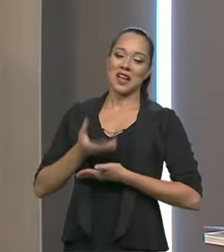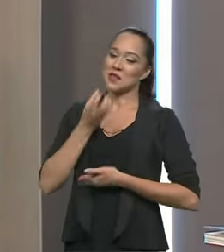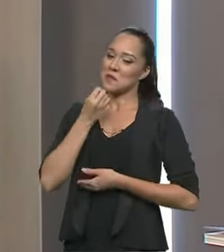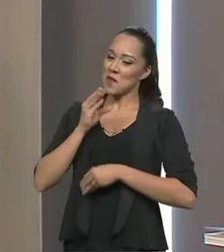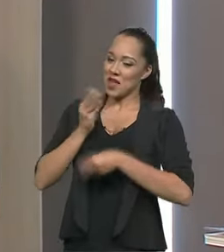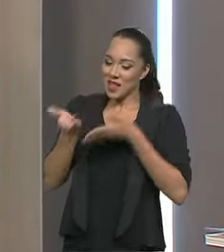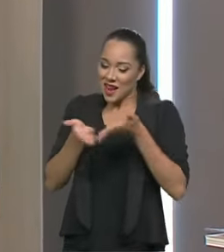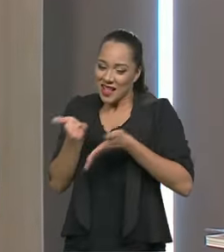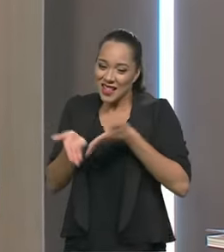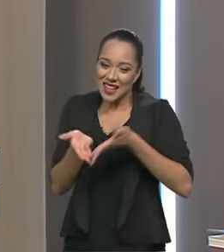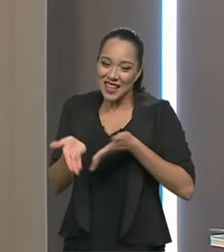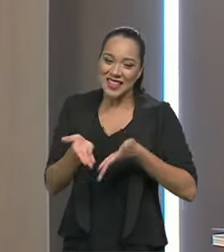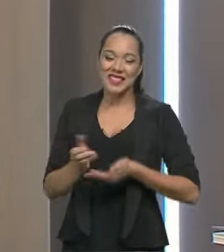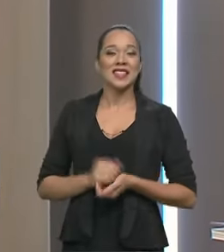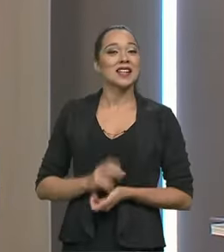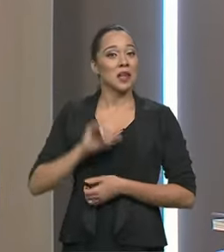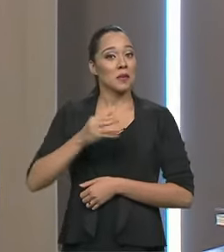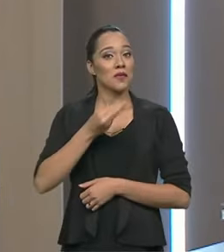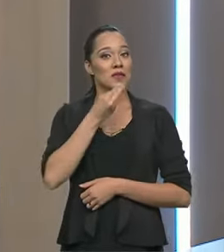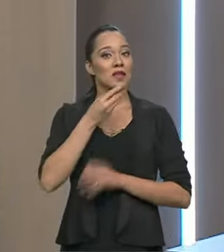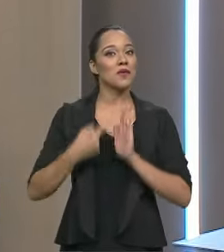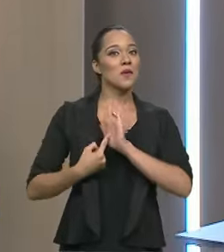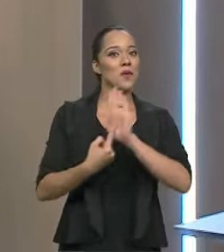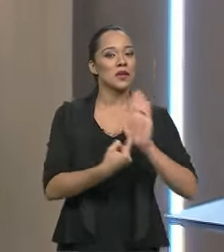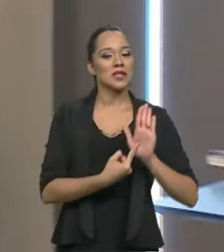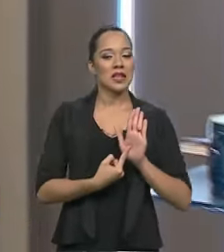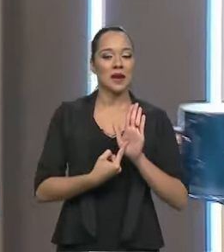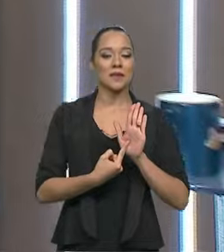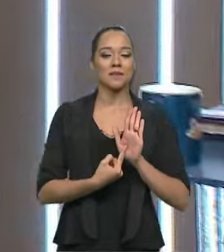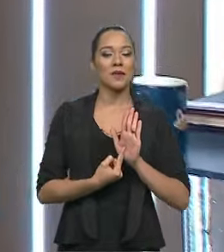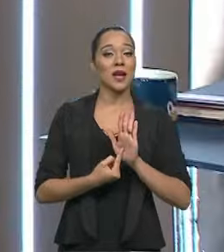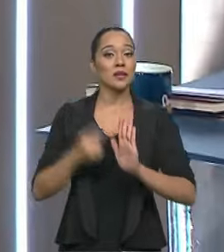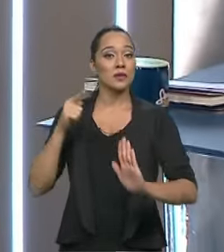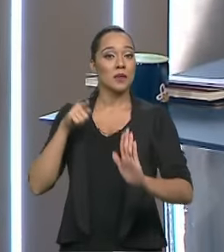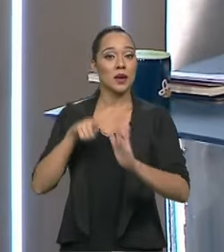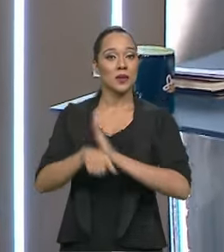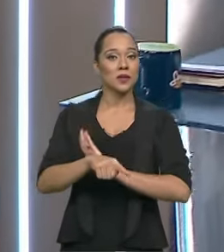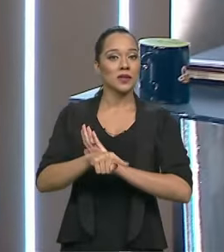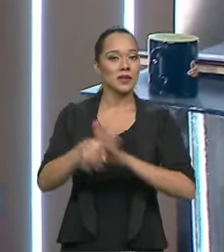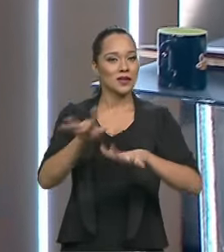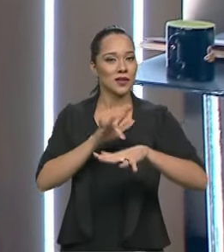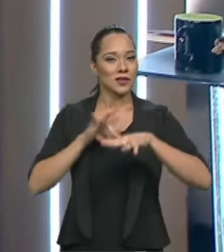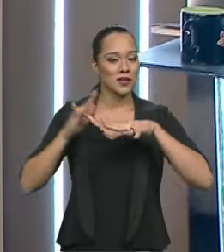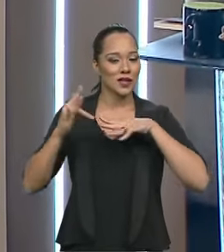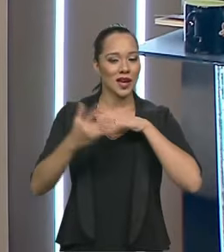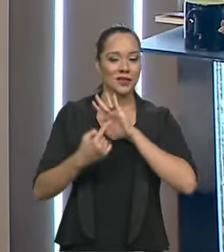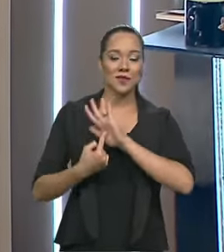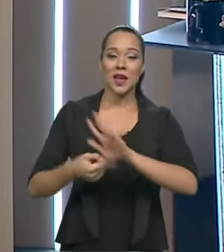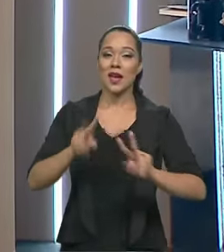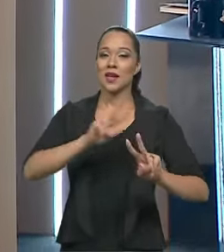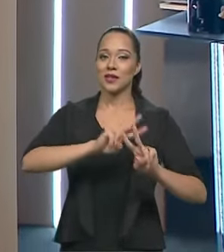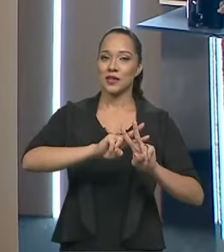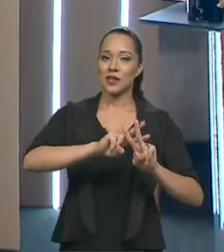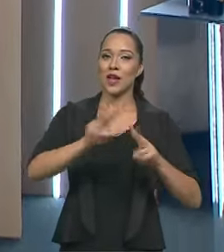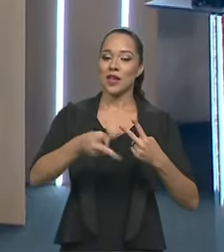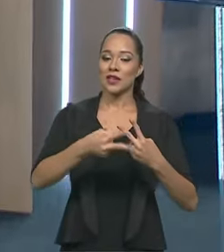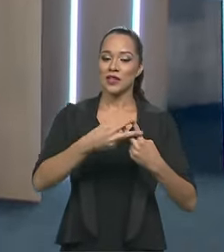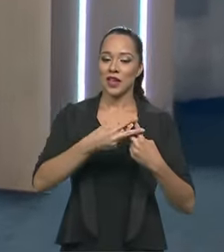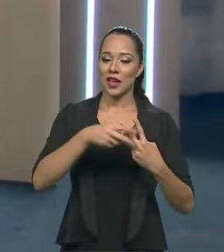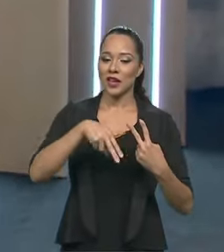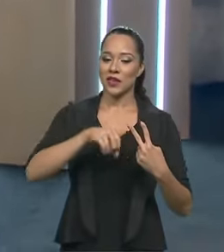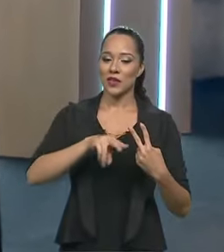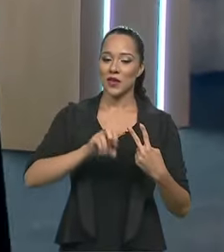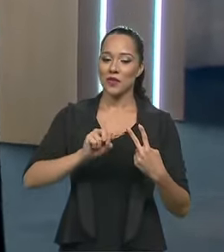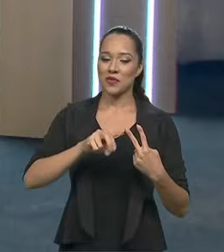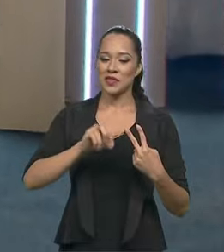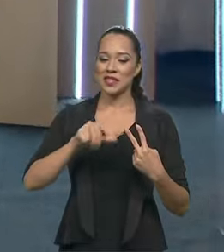bem tratados, mas então, aproveitando, vamos mostrar as suas perguntas vindas das redes sociais com a hashtag novo sem censura, Nelson, vamos